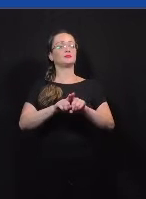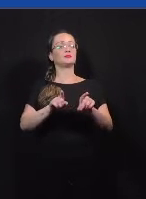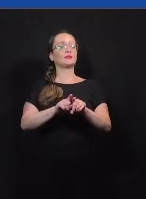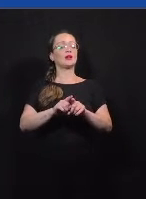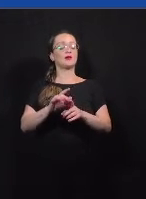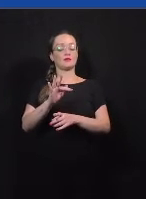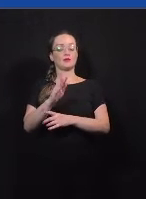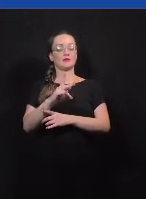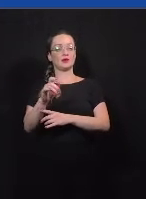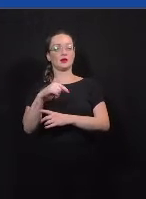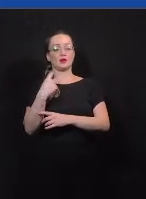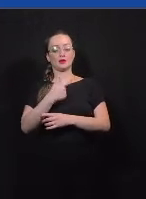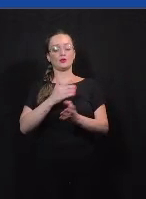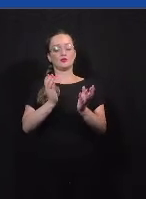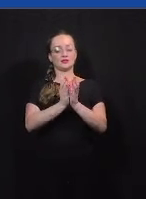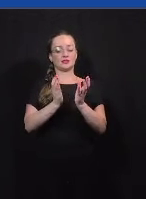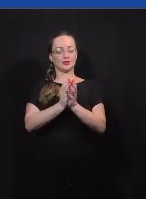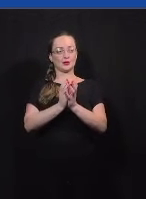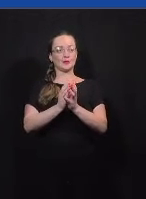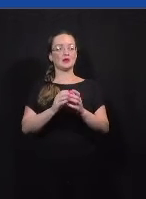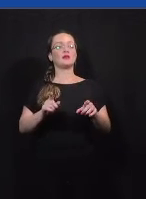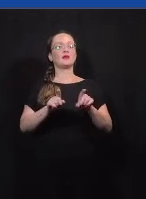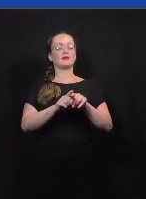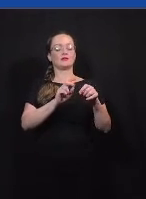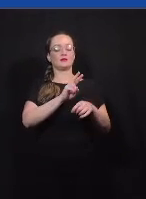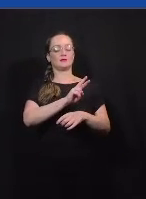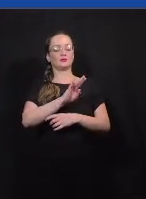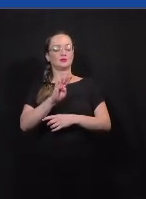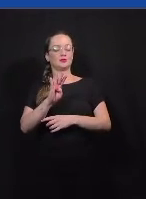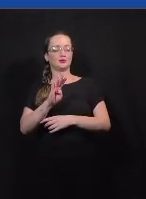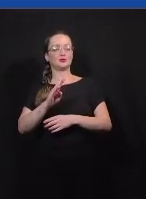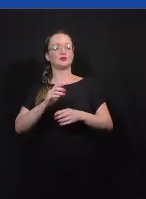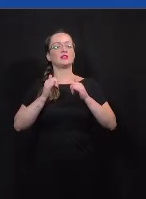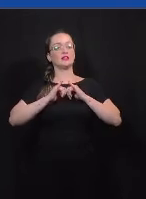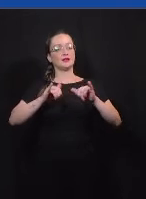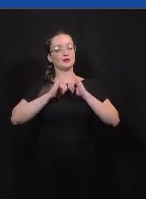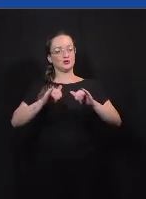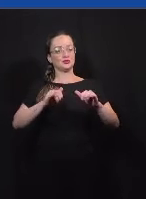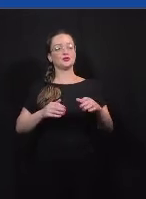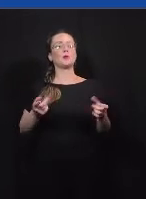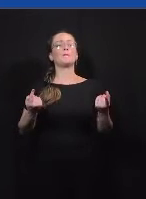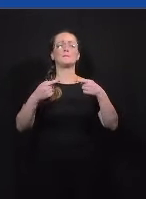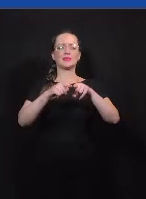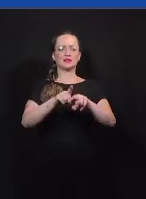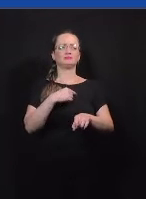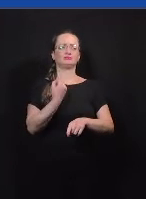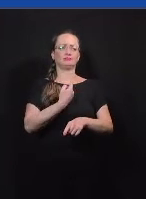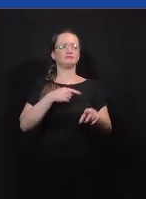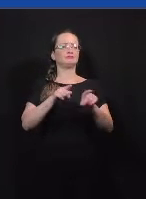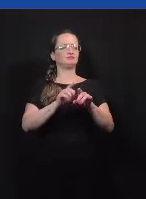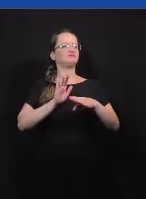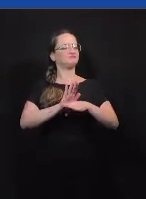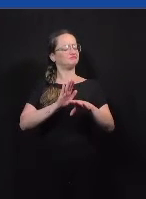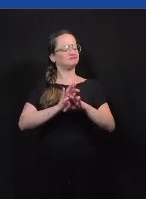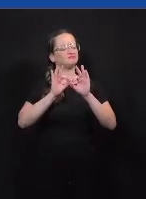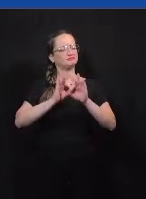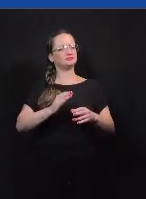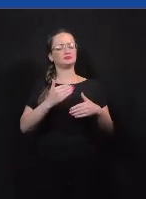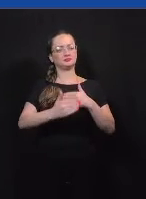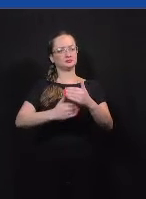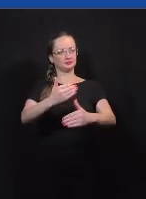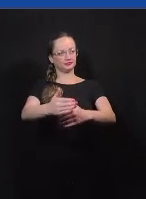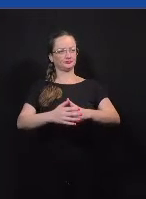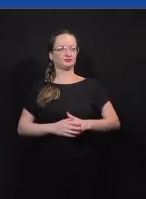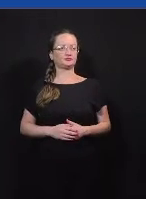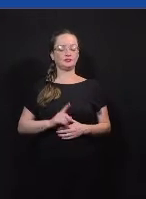equipe, e Miquel, da Votorantim Energia, que foi o parceiro que investiu, né? E que ajudou bastante a gente nesse processo. E uma das